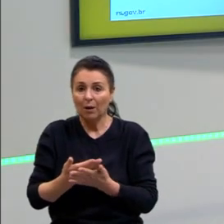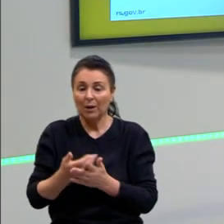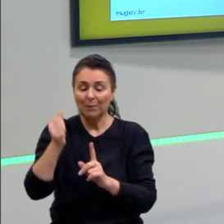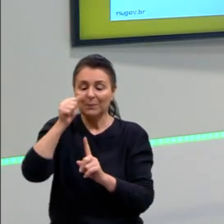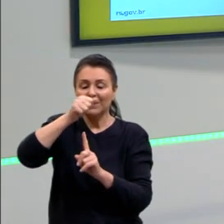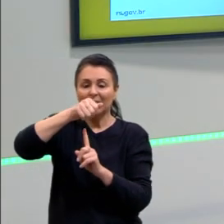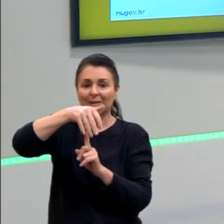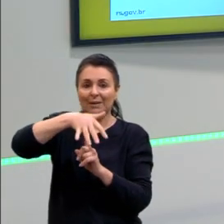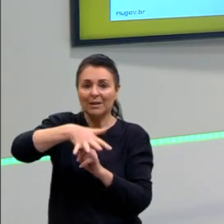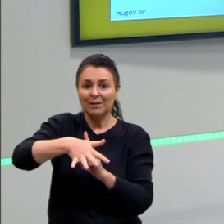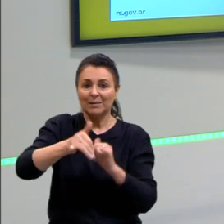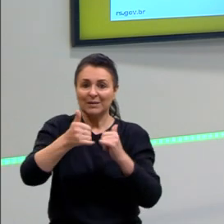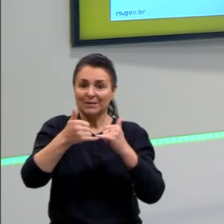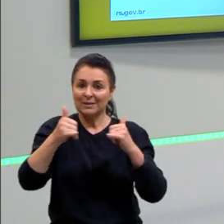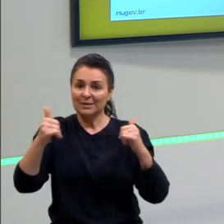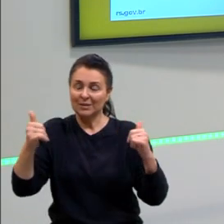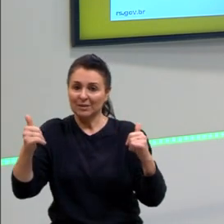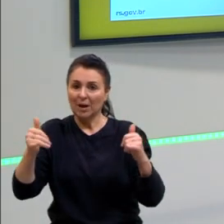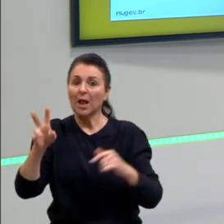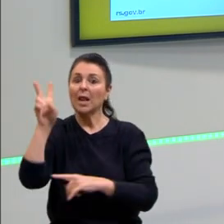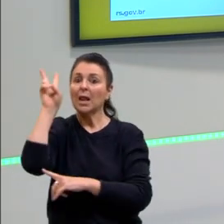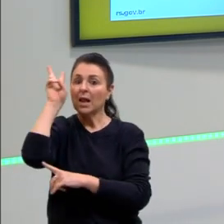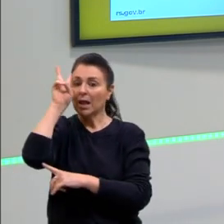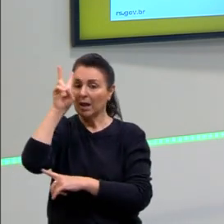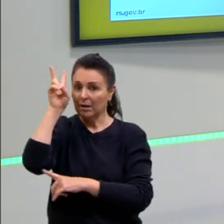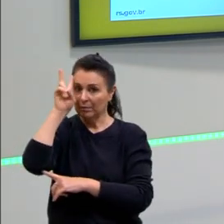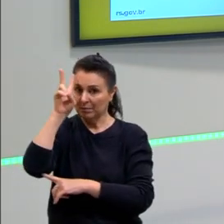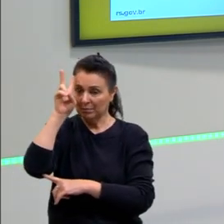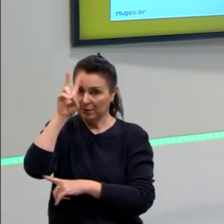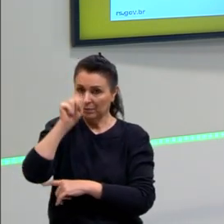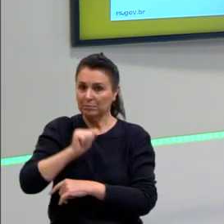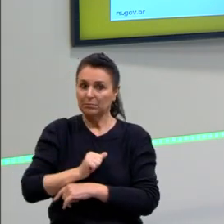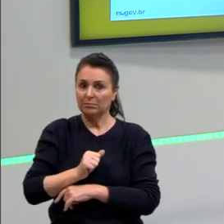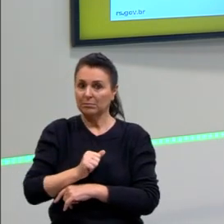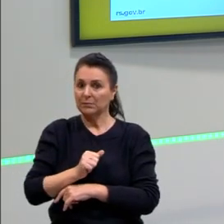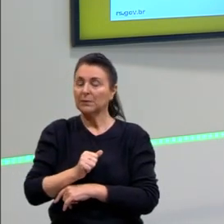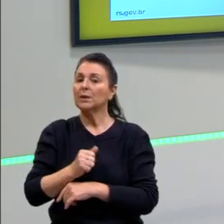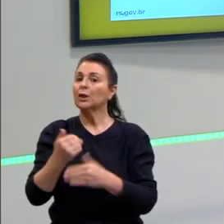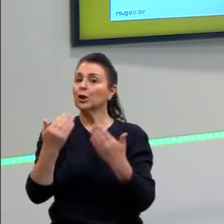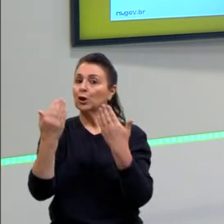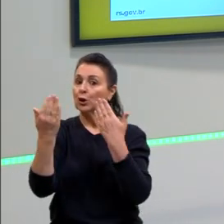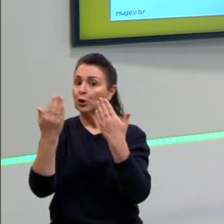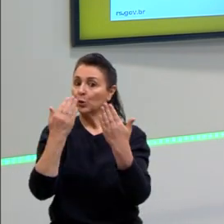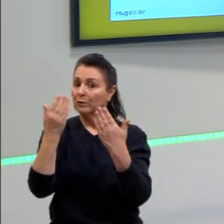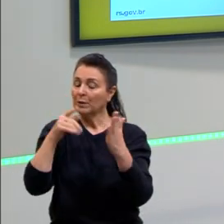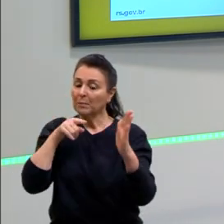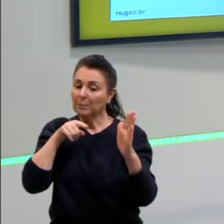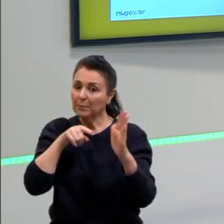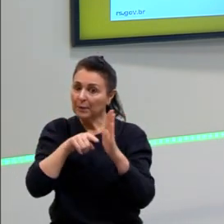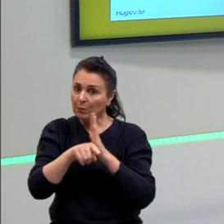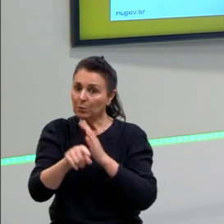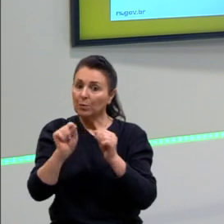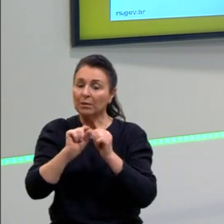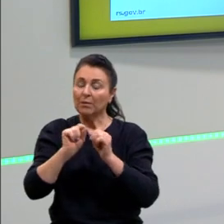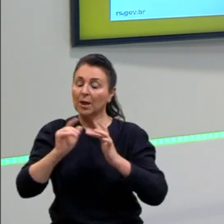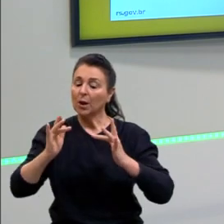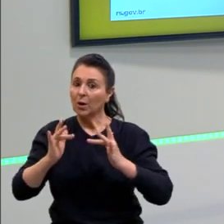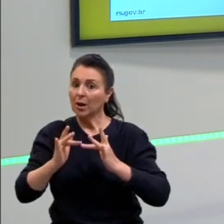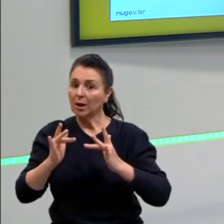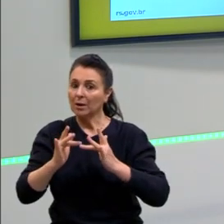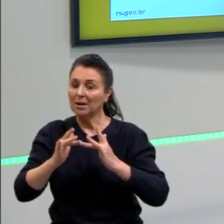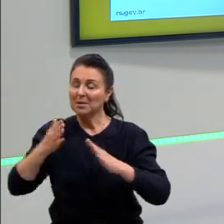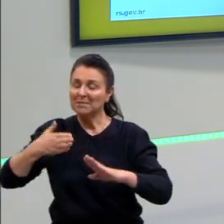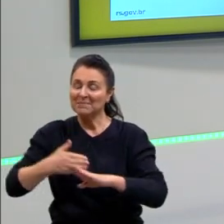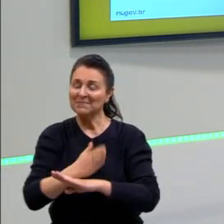energética, lembra, não vai com dúvida pra tua prova, tá, gurizada? Entra em contato e